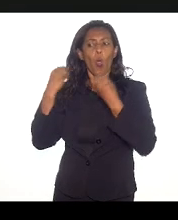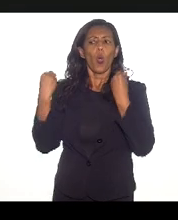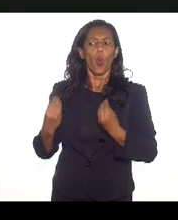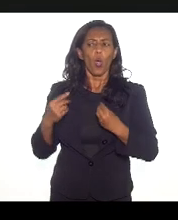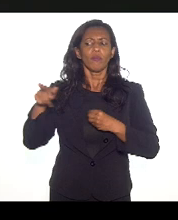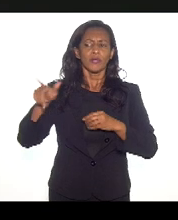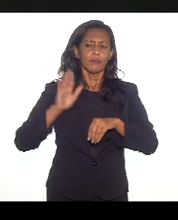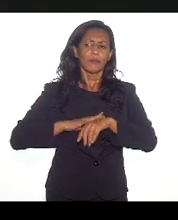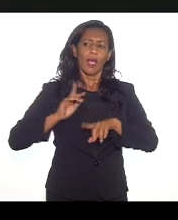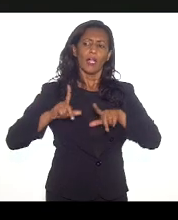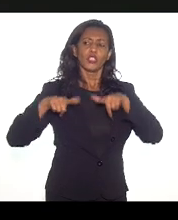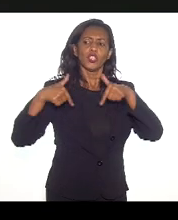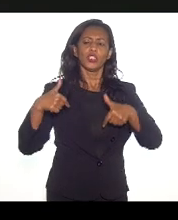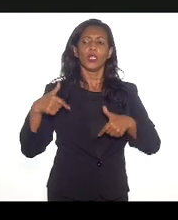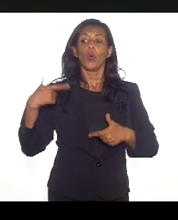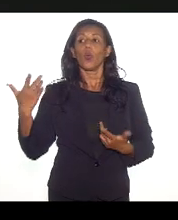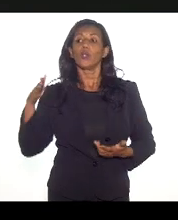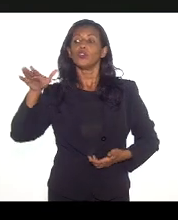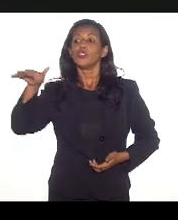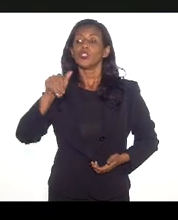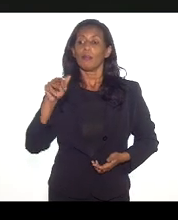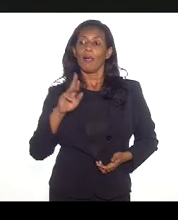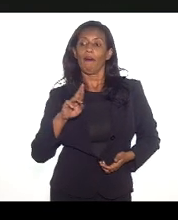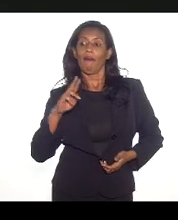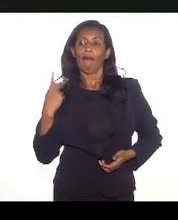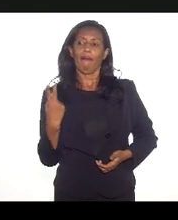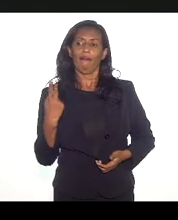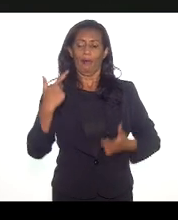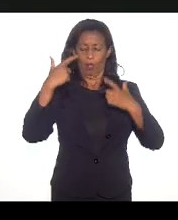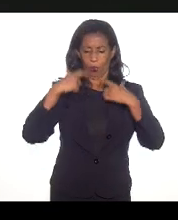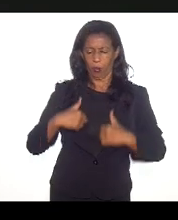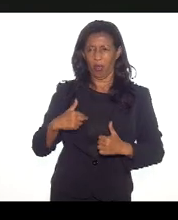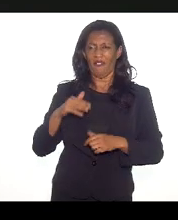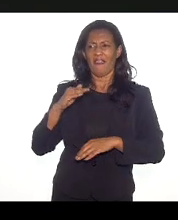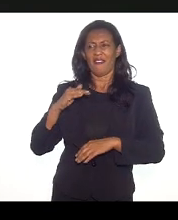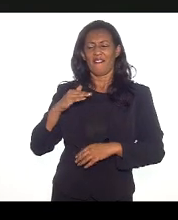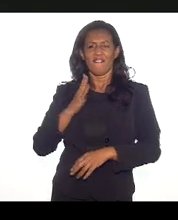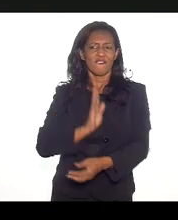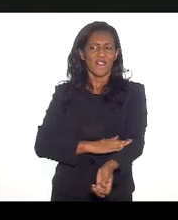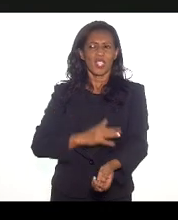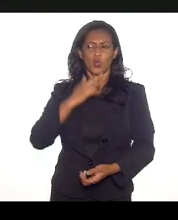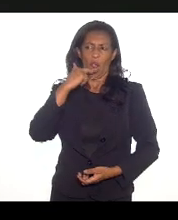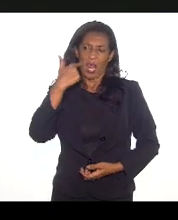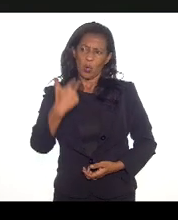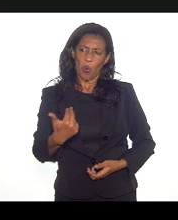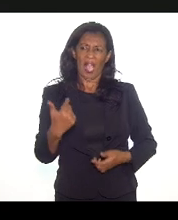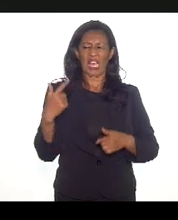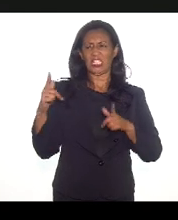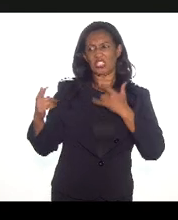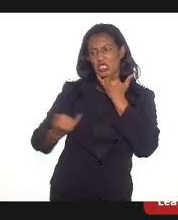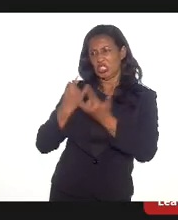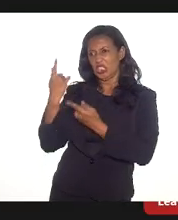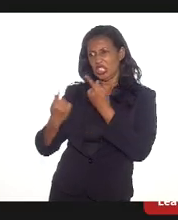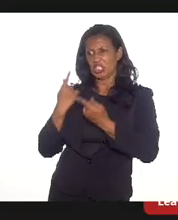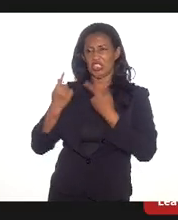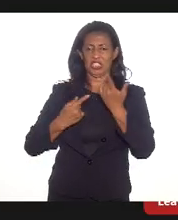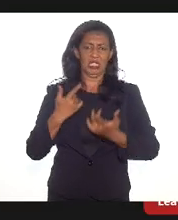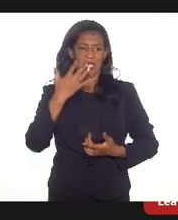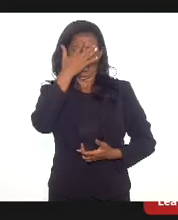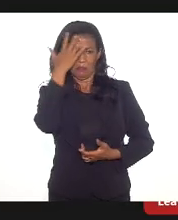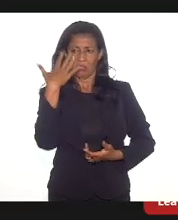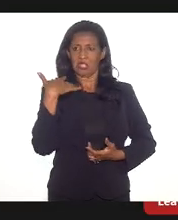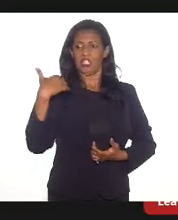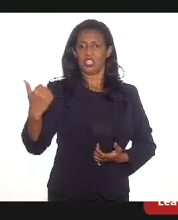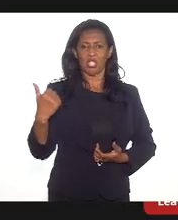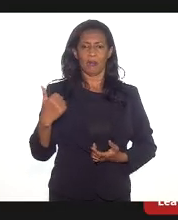deve agir quando o senhor for chamado no RH. evitar vícios de linguagem, evitar dispersão. É a pessoa que está sendo chamada